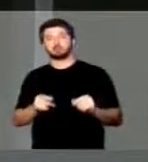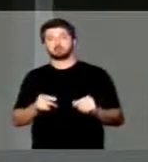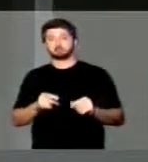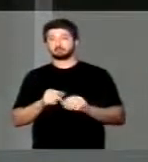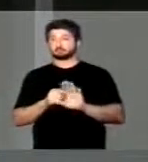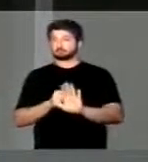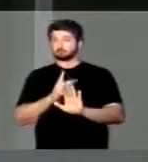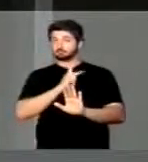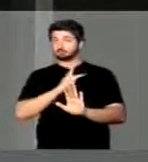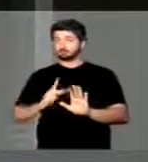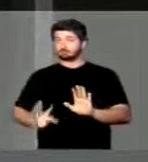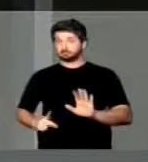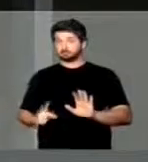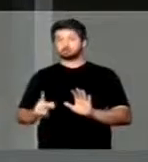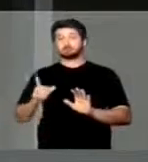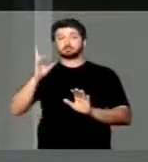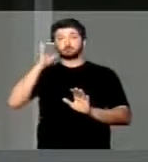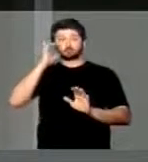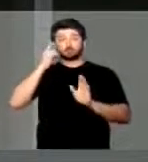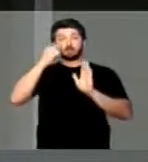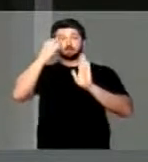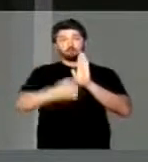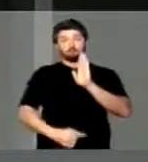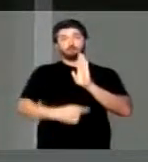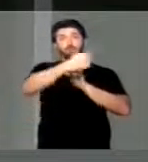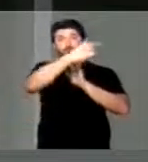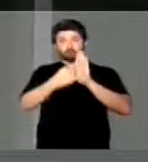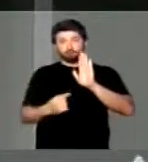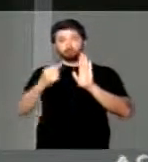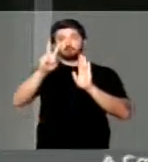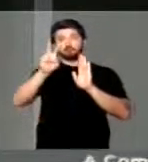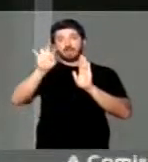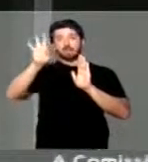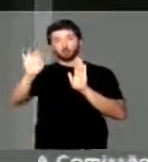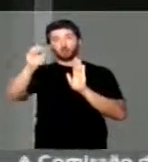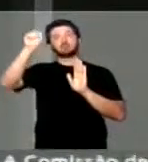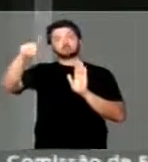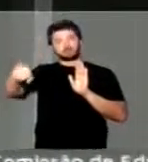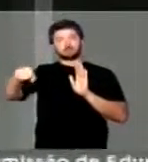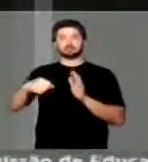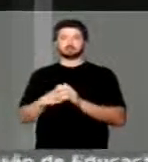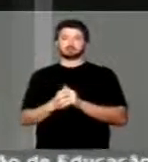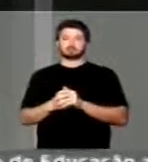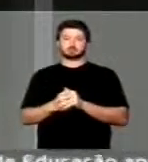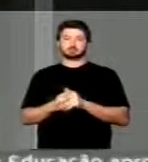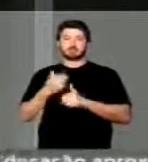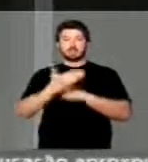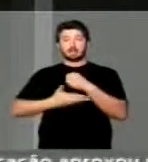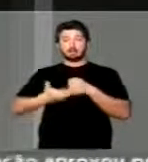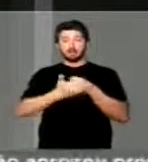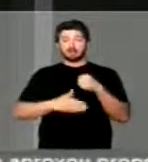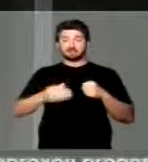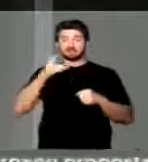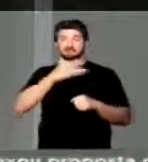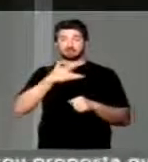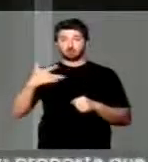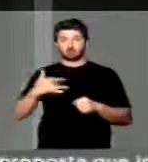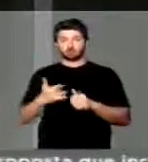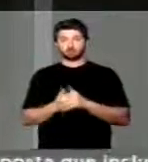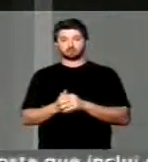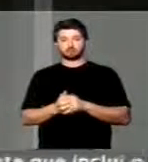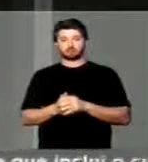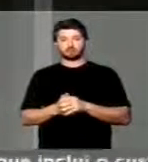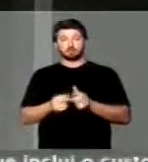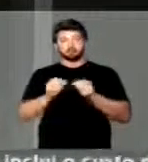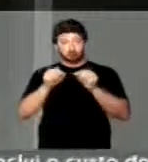A presidente vetou o piso da saúde e,